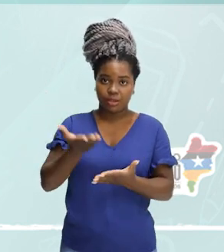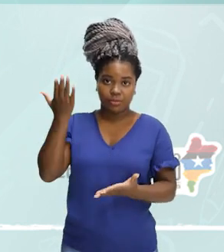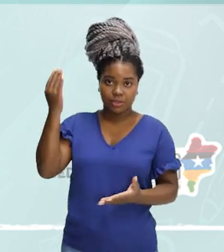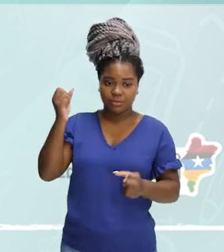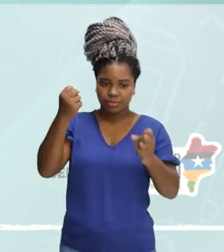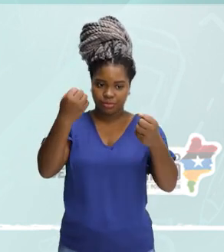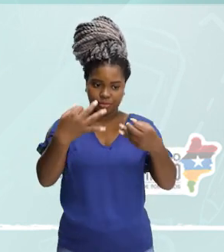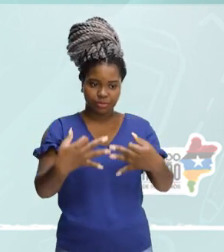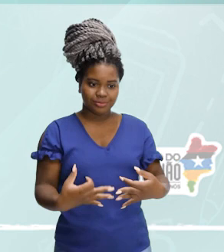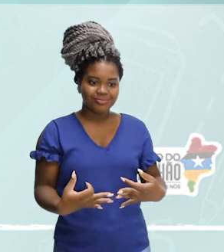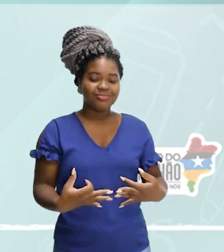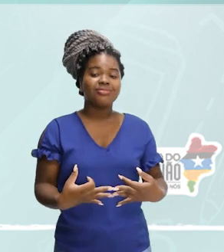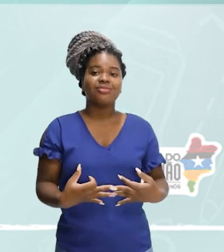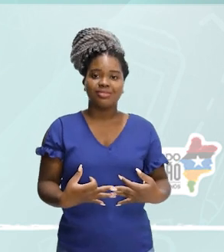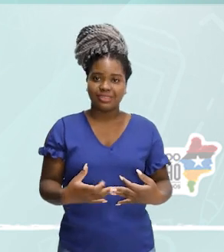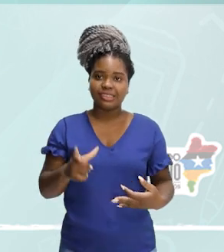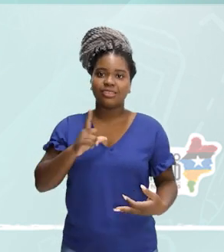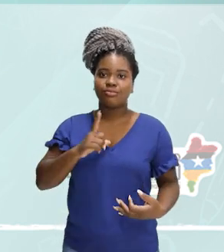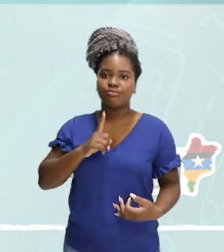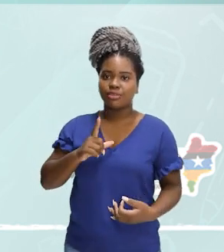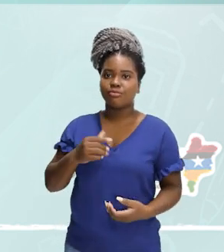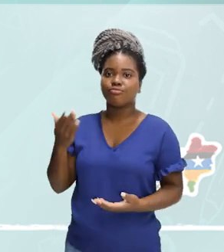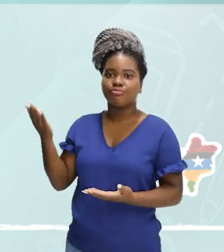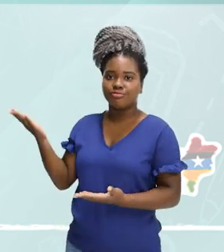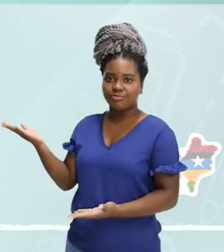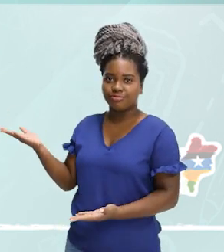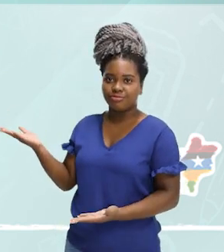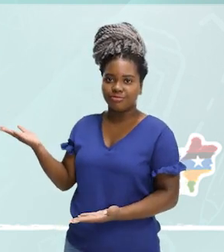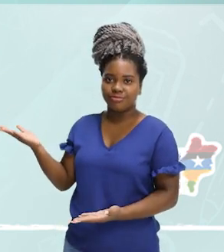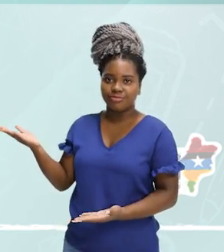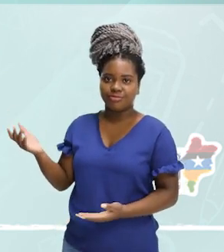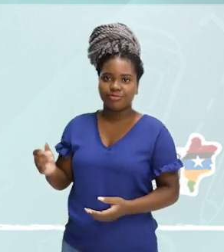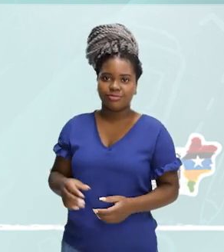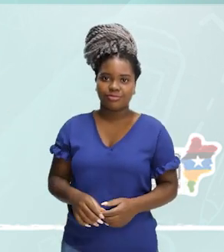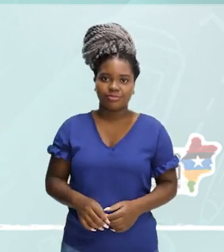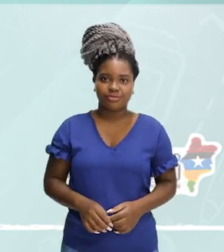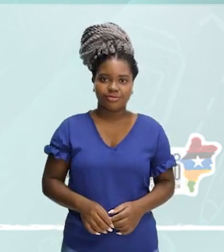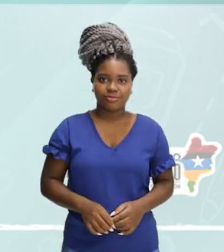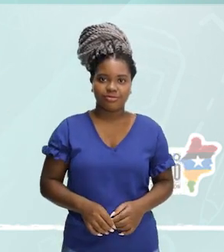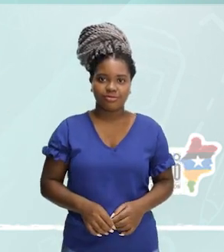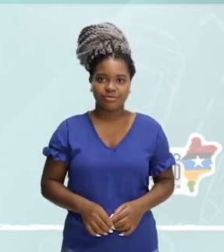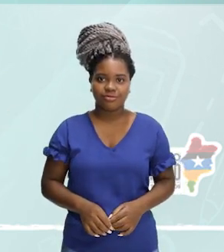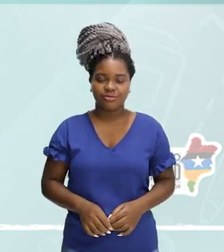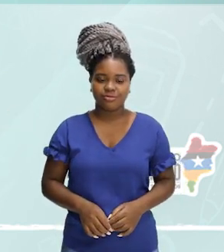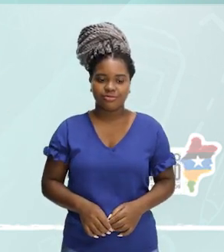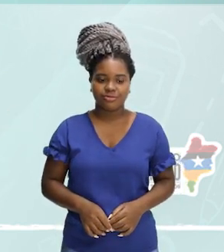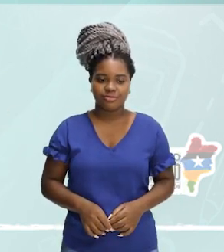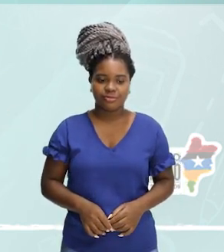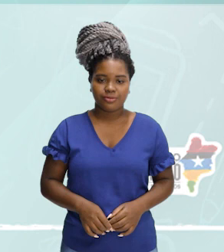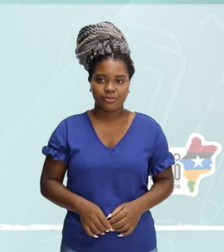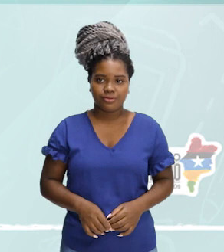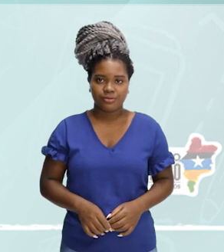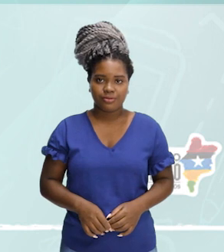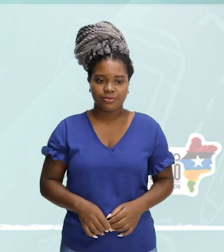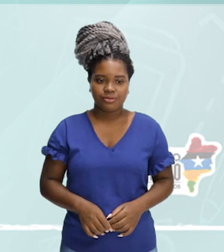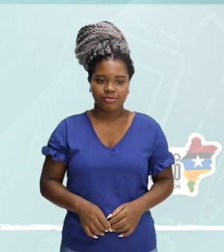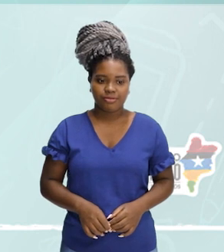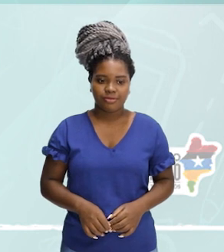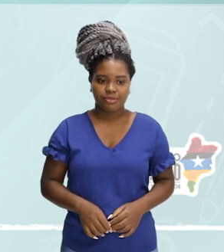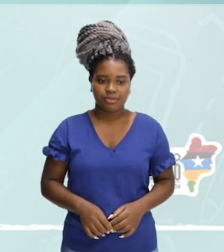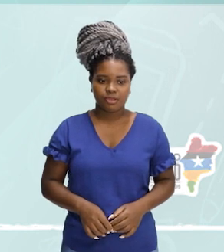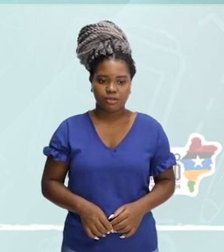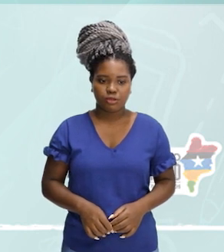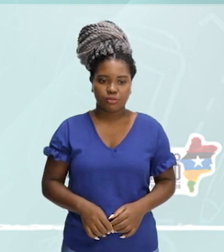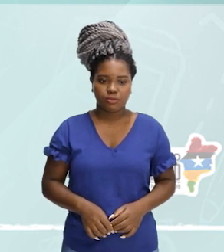la, de la. De mais los, de los, de las. En mais el, en